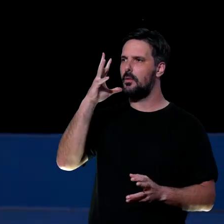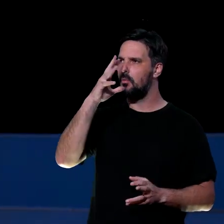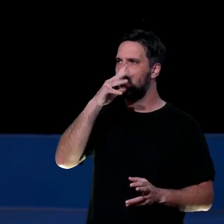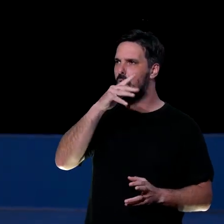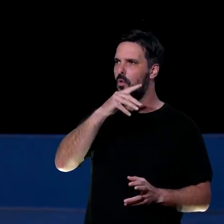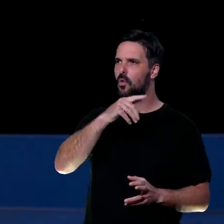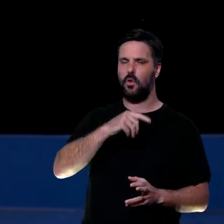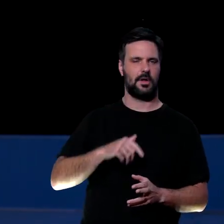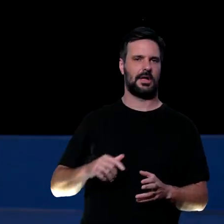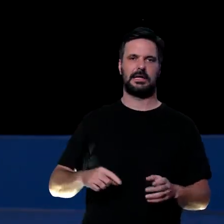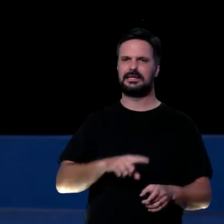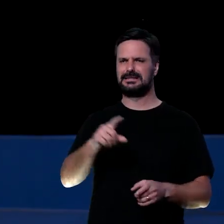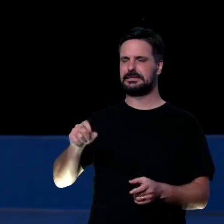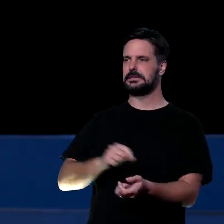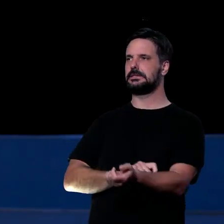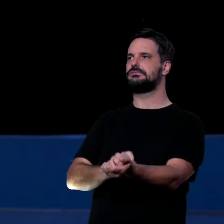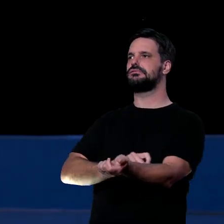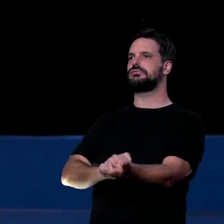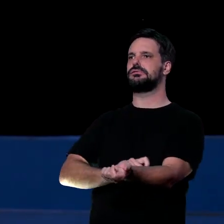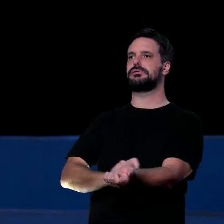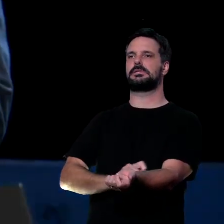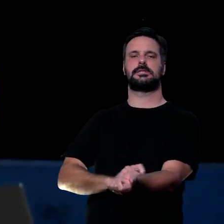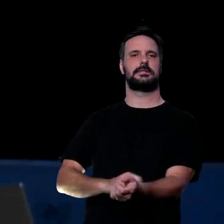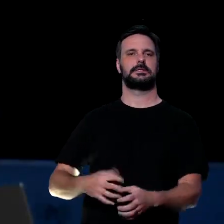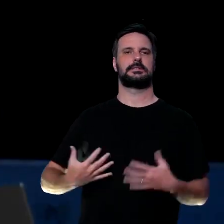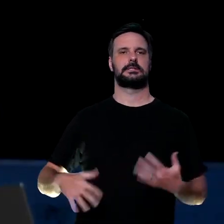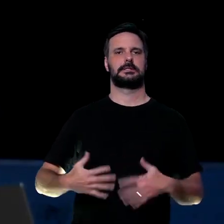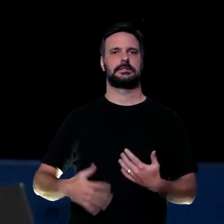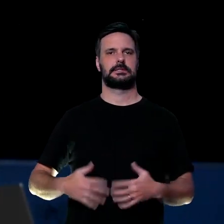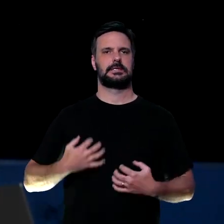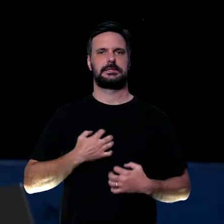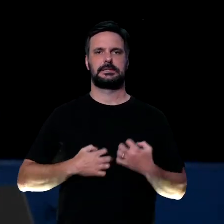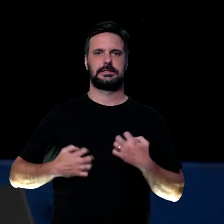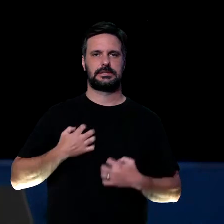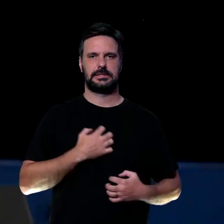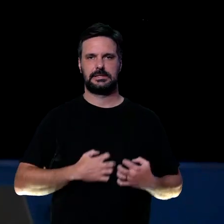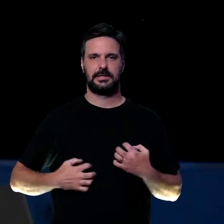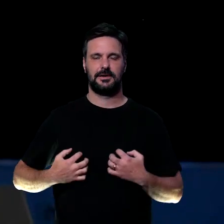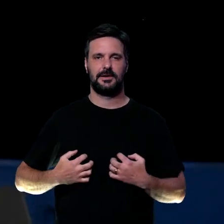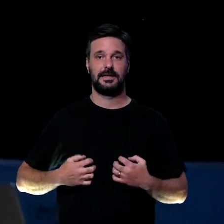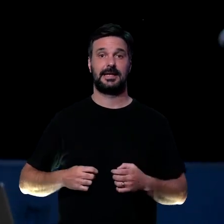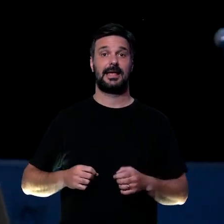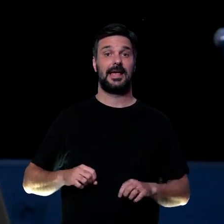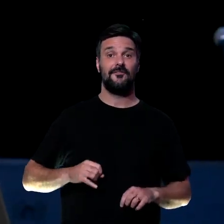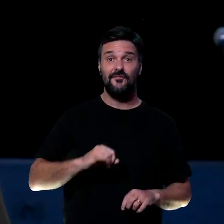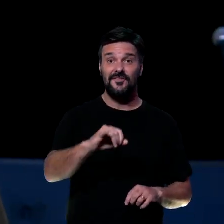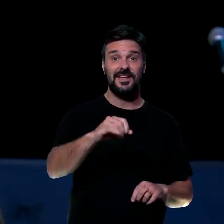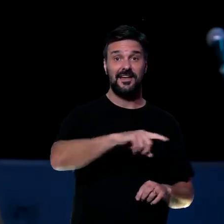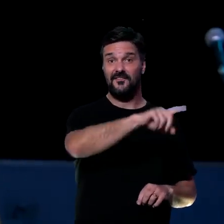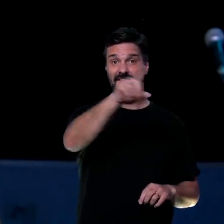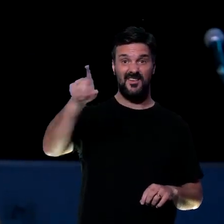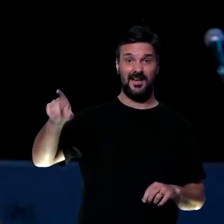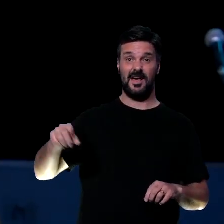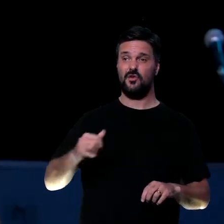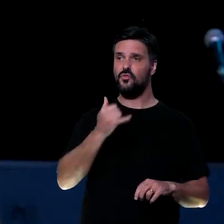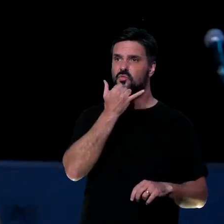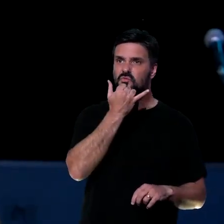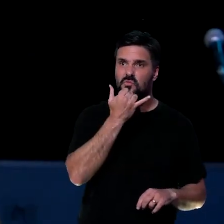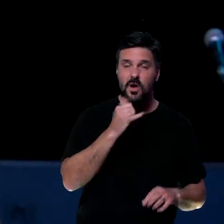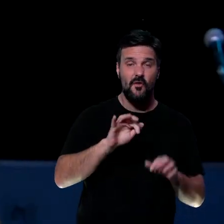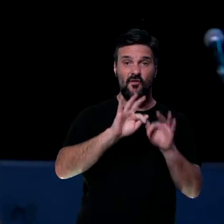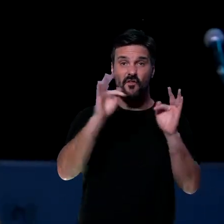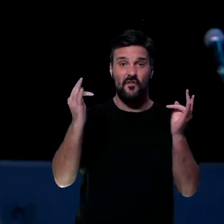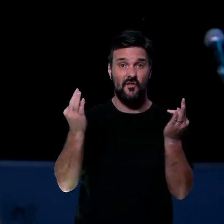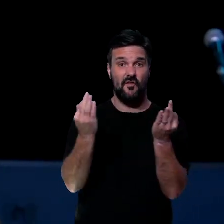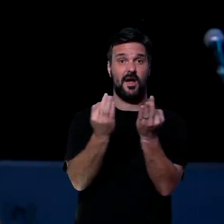aqui? Será que quando alguém te magoa, alguém faz as coisas de um jeito que você não acha o melhor, você perdoa, ama e lembra que você é uma família com ele?